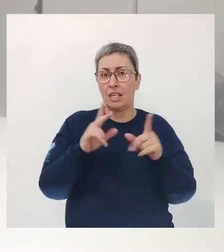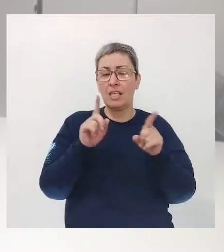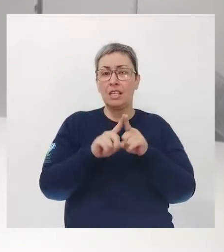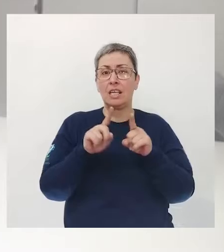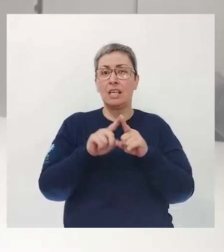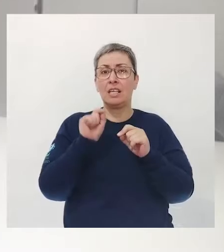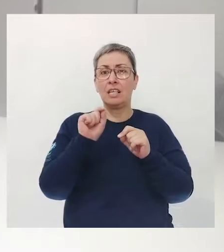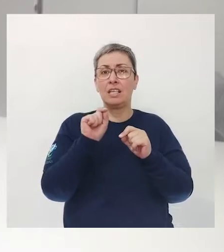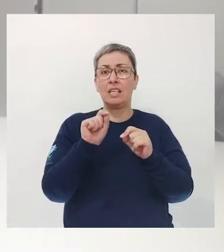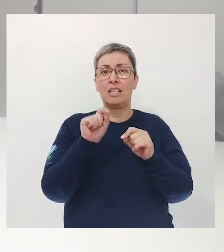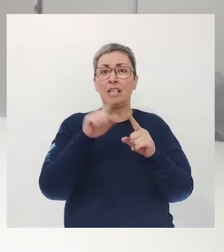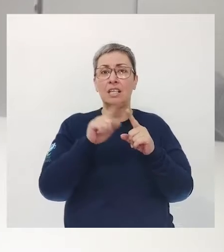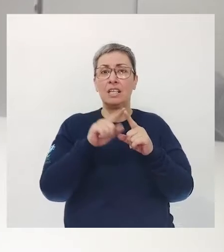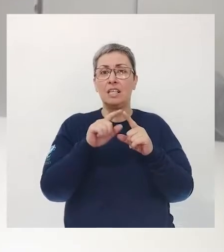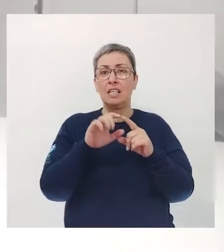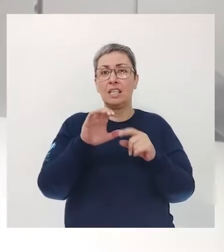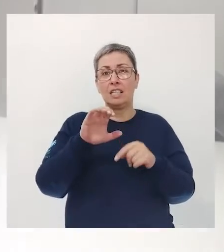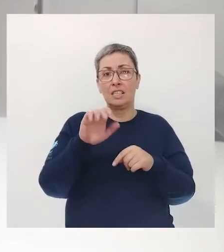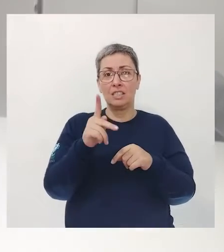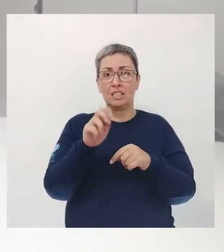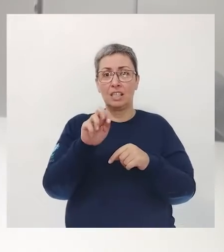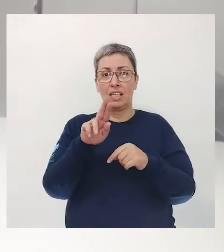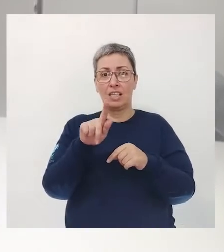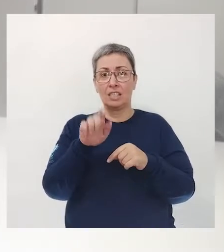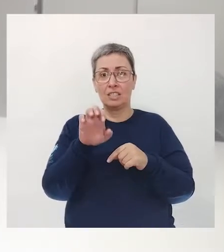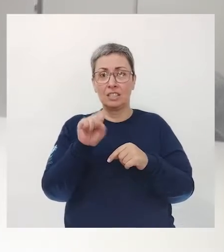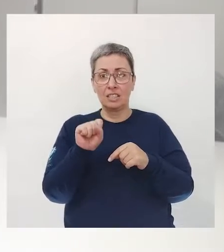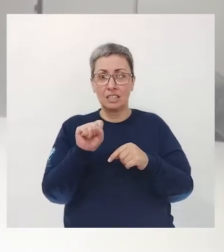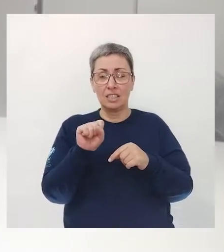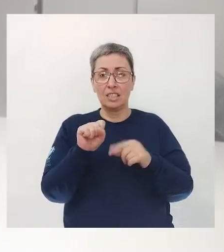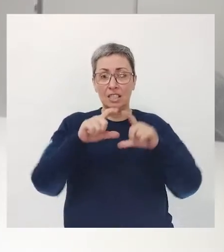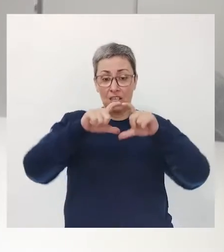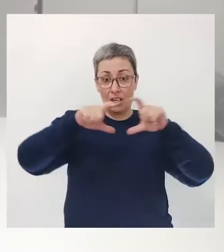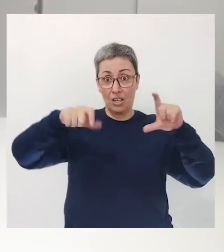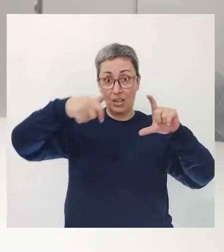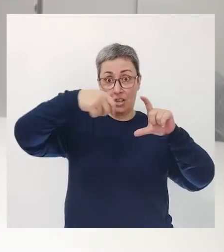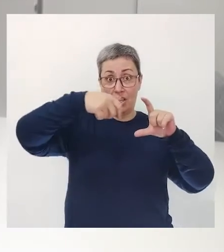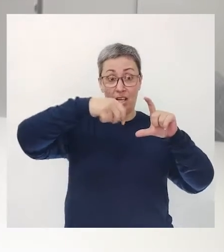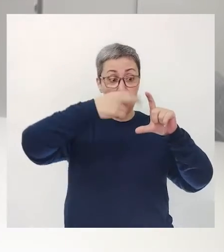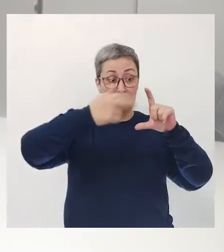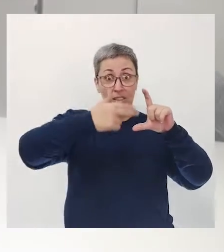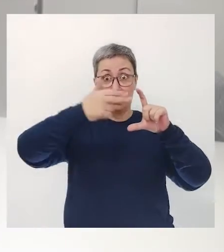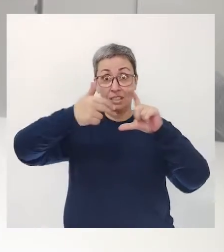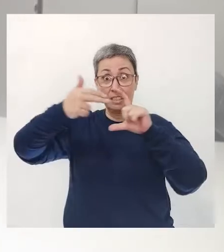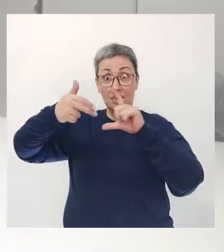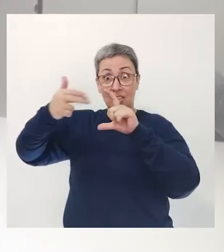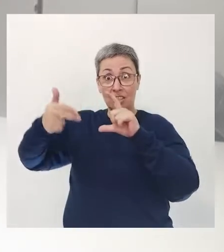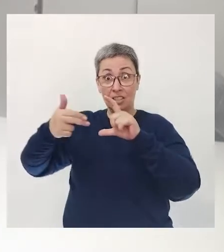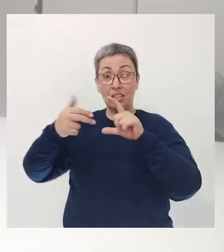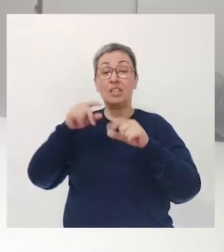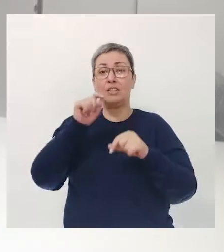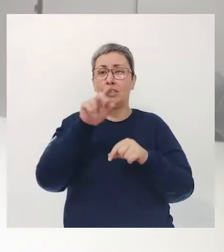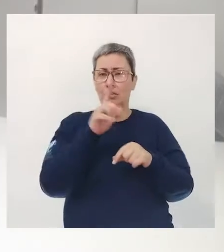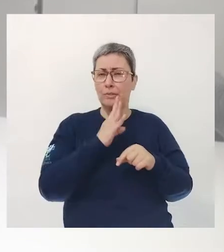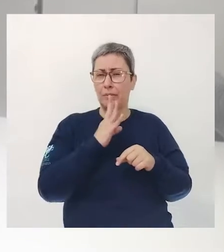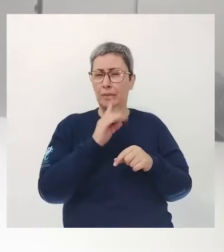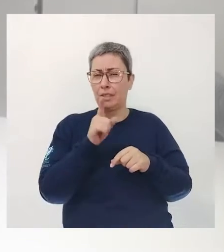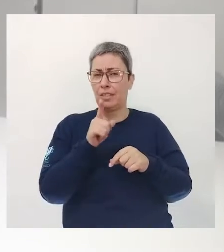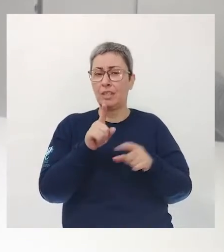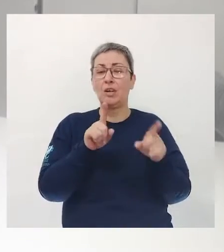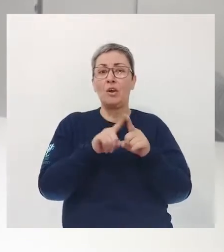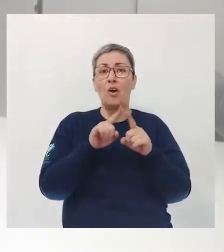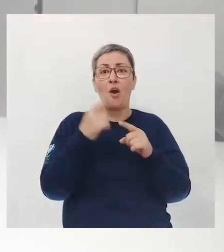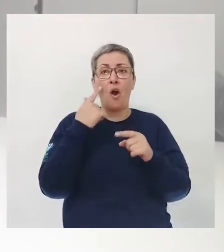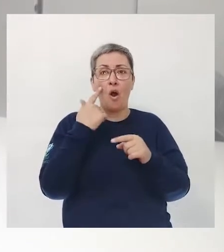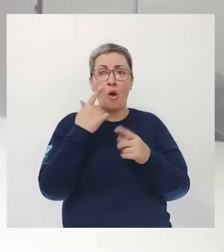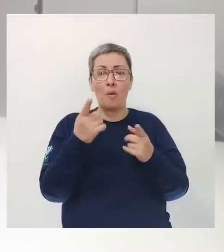falar nas charges? É, charges. Eu acho que você já ouviu falar.